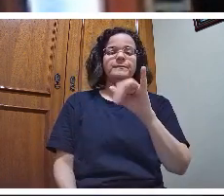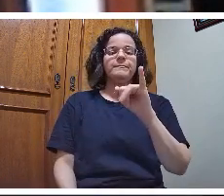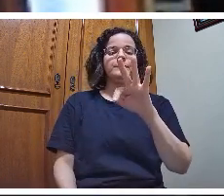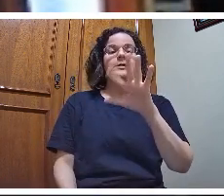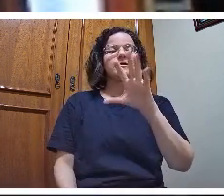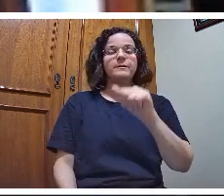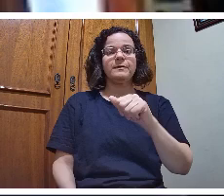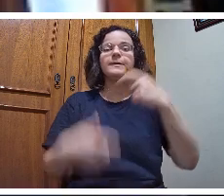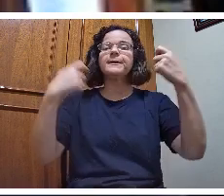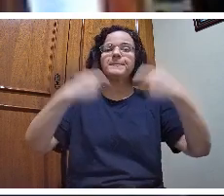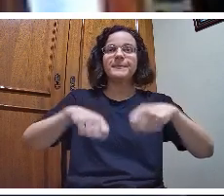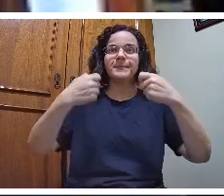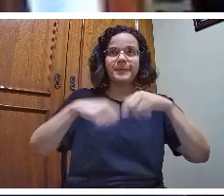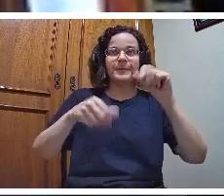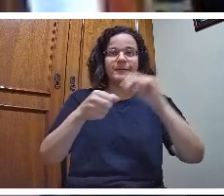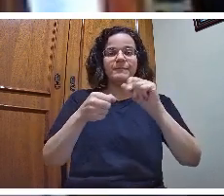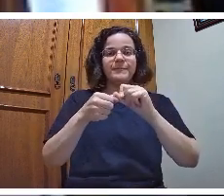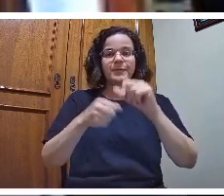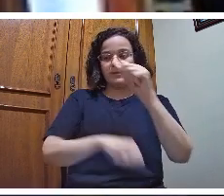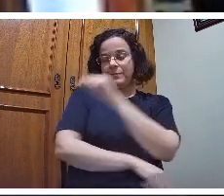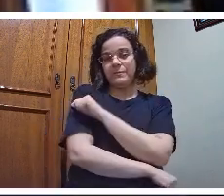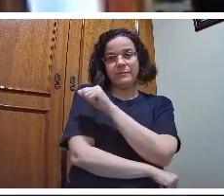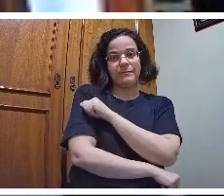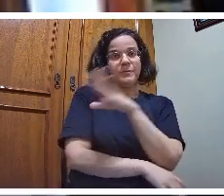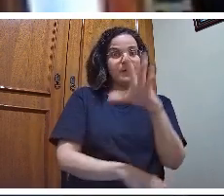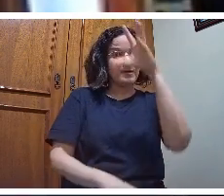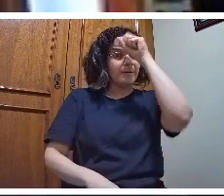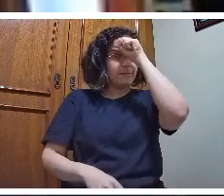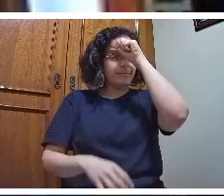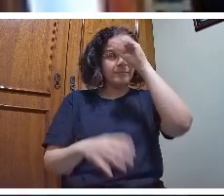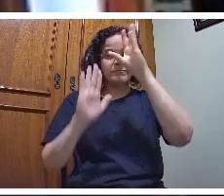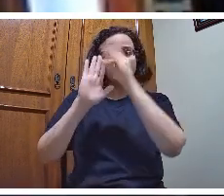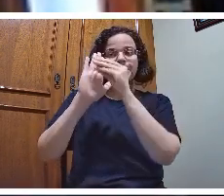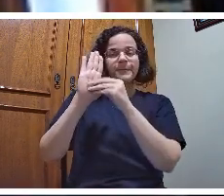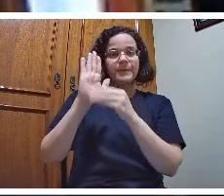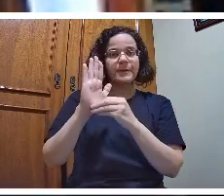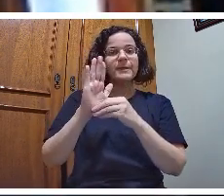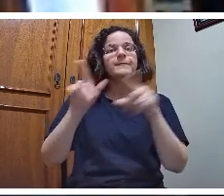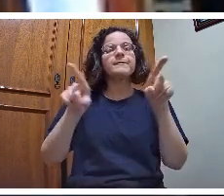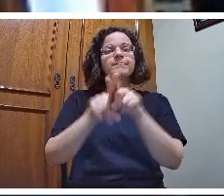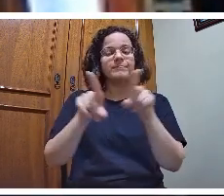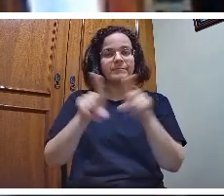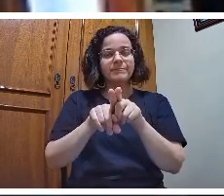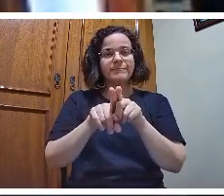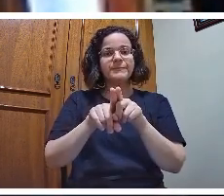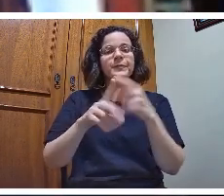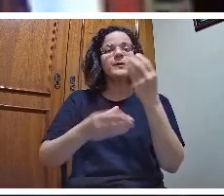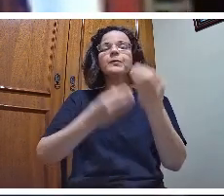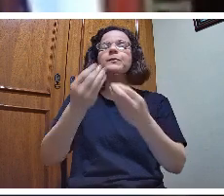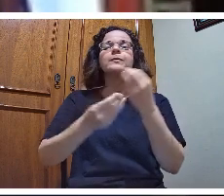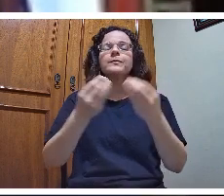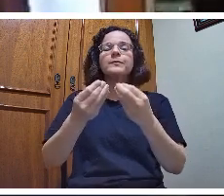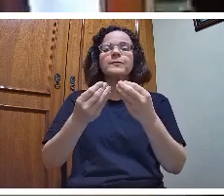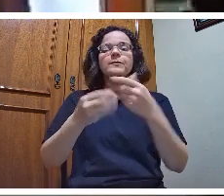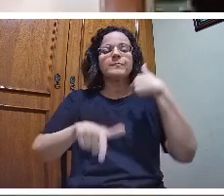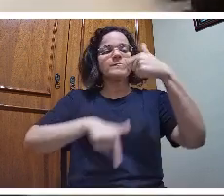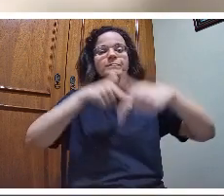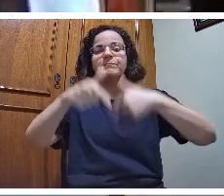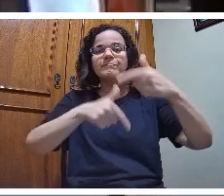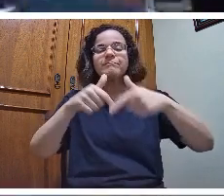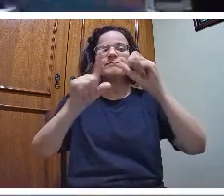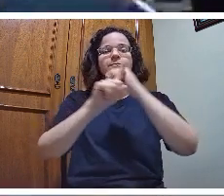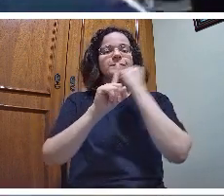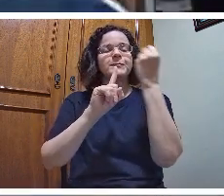aprenda o conteúdo, mas que esse conteúdo seja também um instrumento de vida, um instrumento de trabalho, um instrumento social, um instrumento de